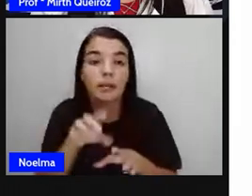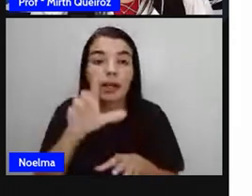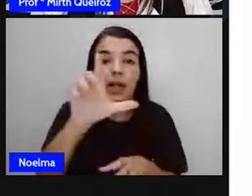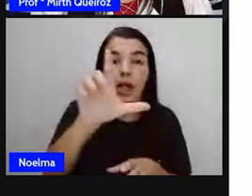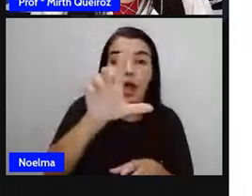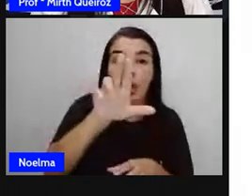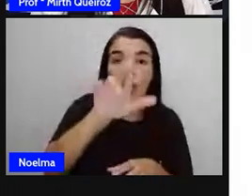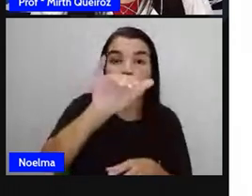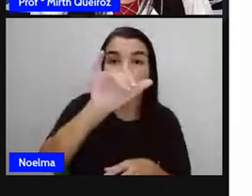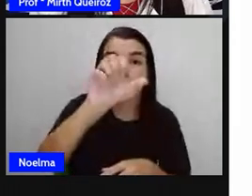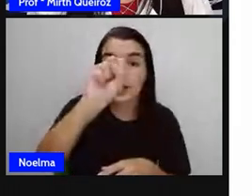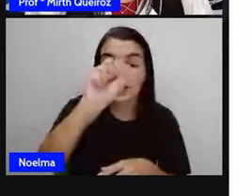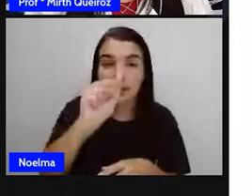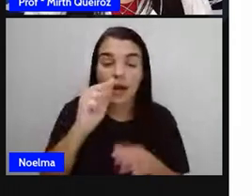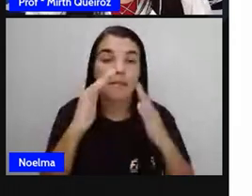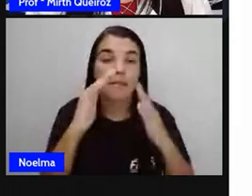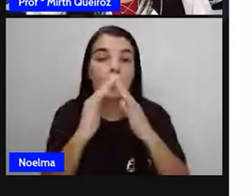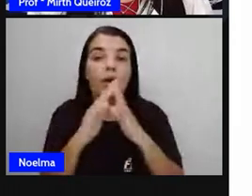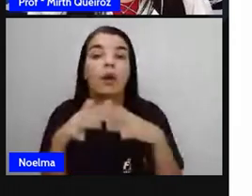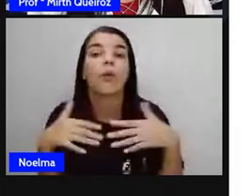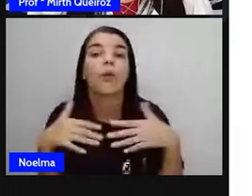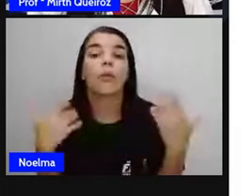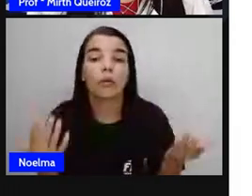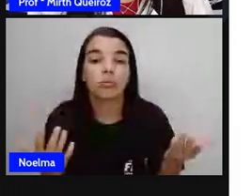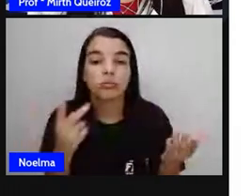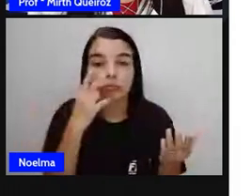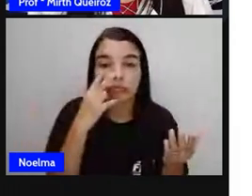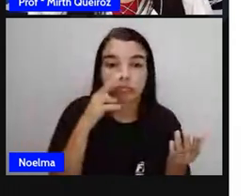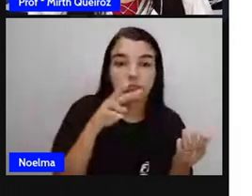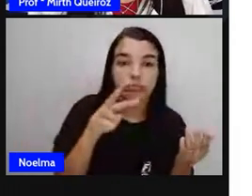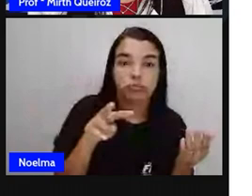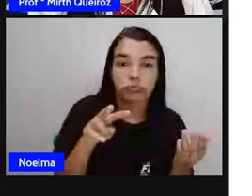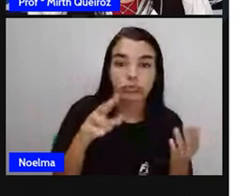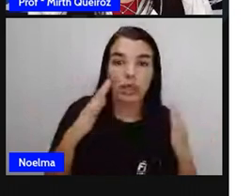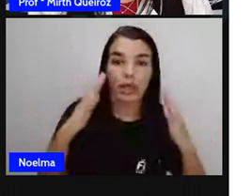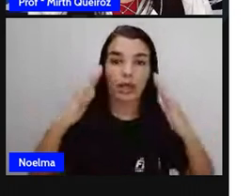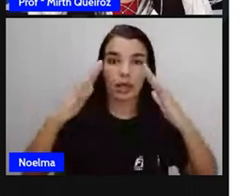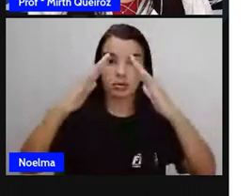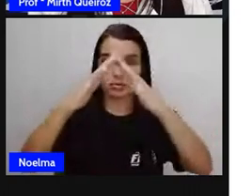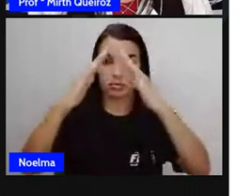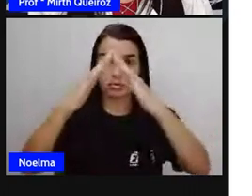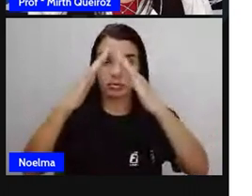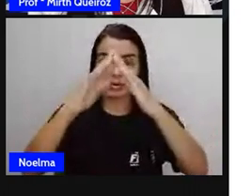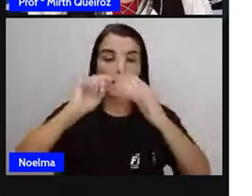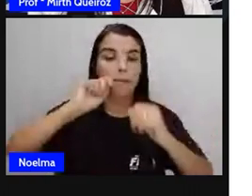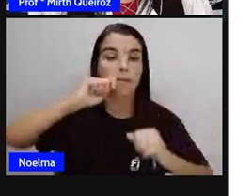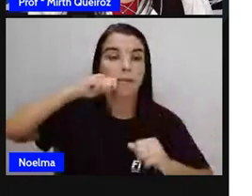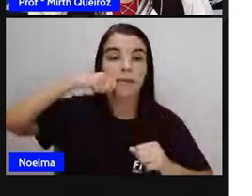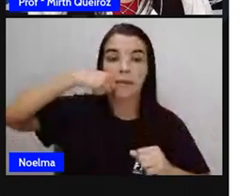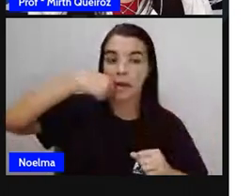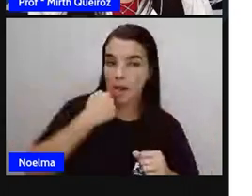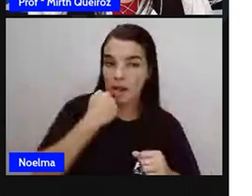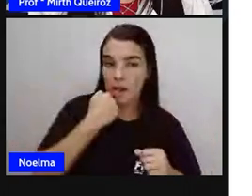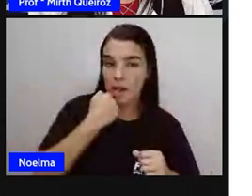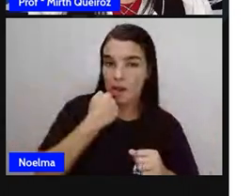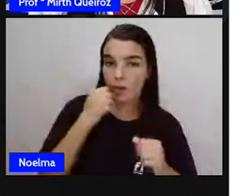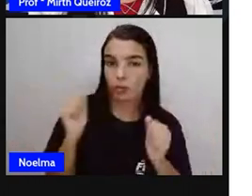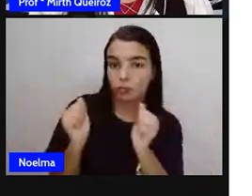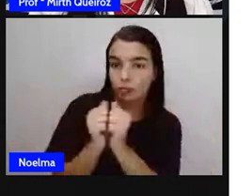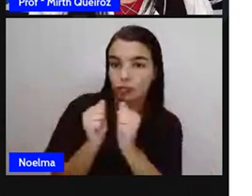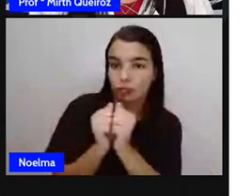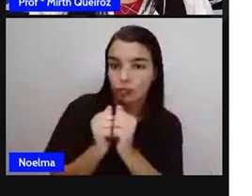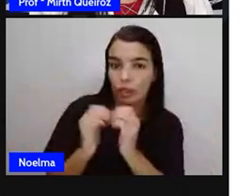quarteirão da padaria. Ó, o quarteirão é isso aqui tudo, ó, onde está a padaria. Aqui é onde fica